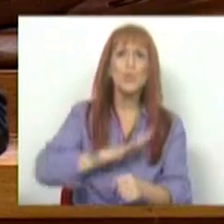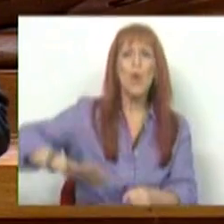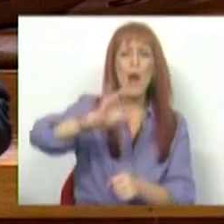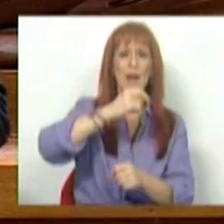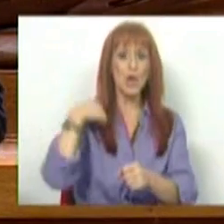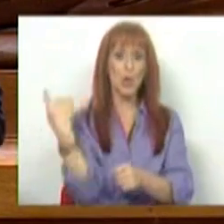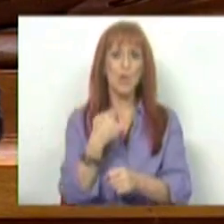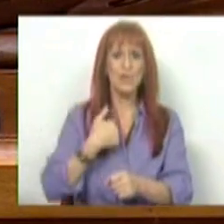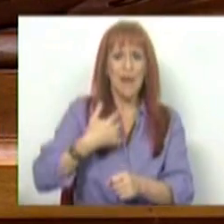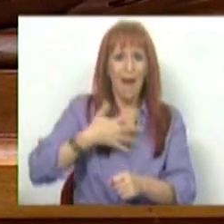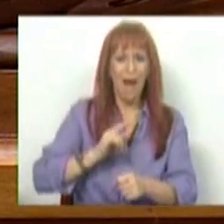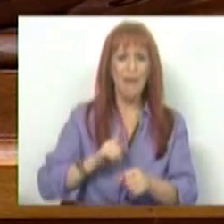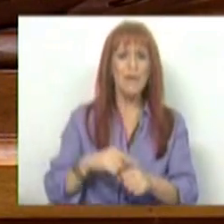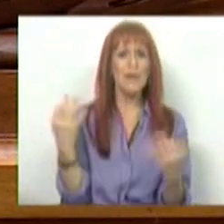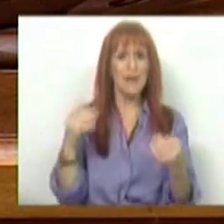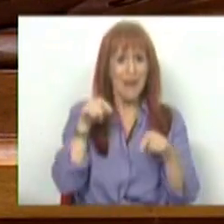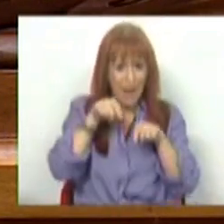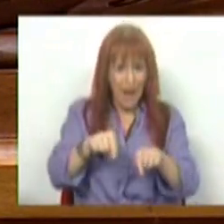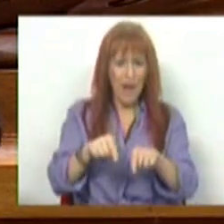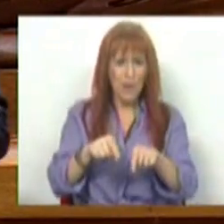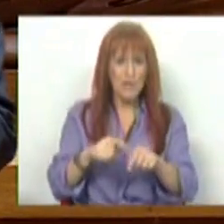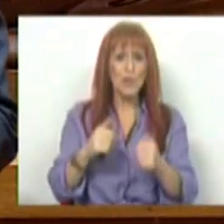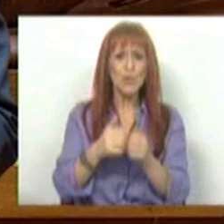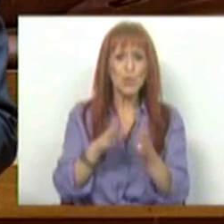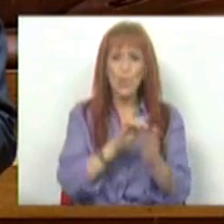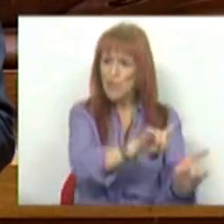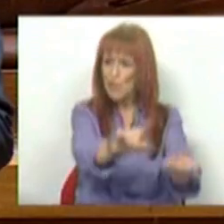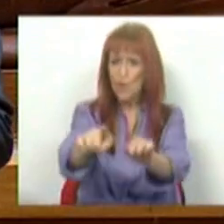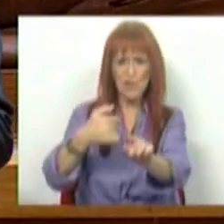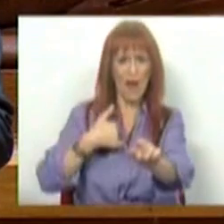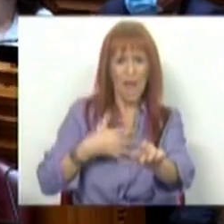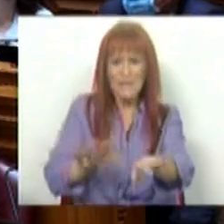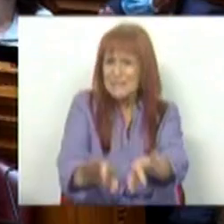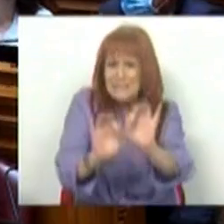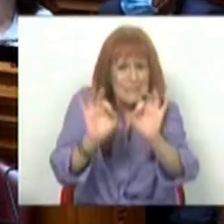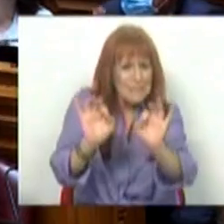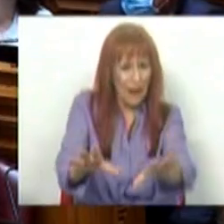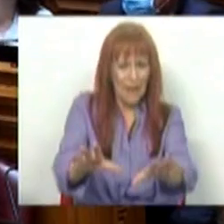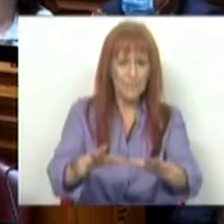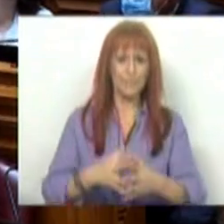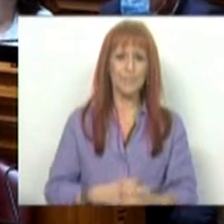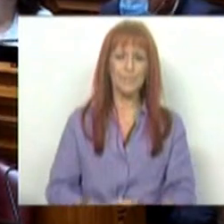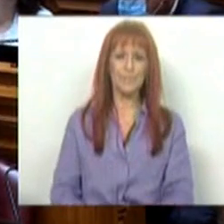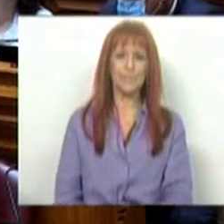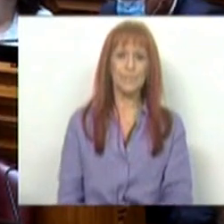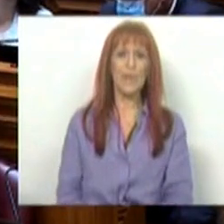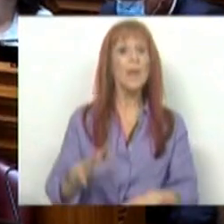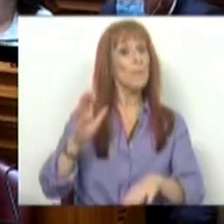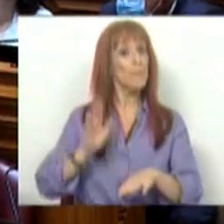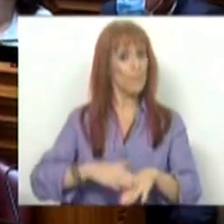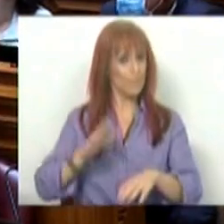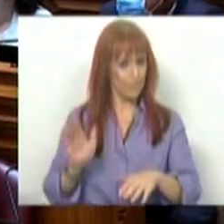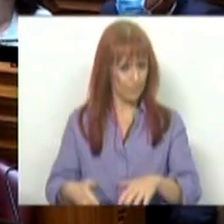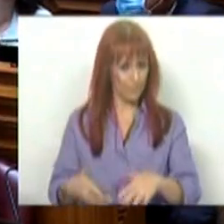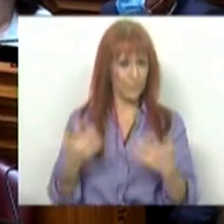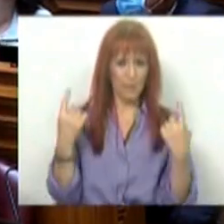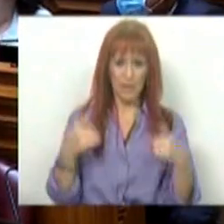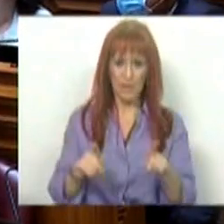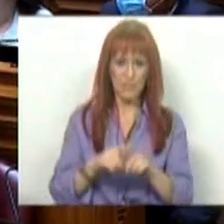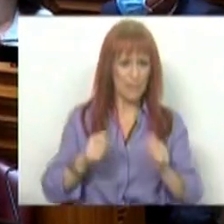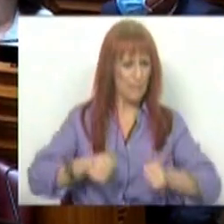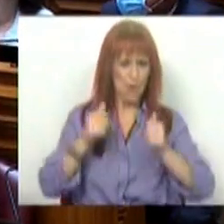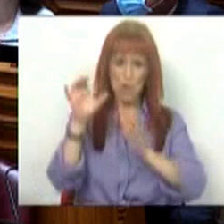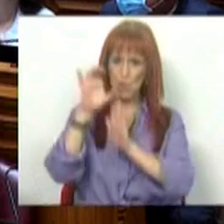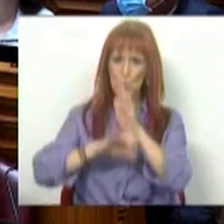É isso que todos queremos, seguramente é isso que todos vós também querem. Por isso, temos de